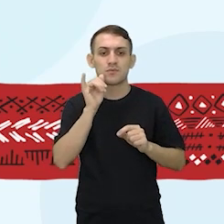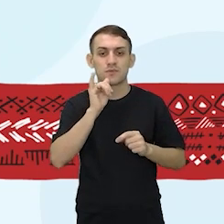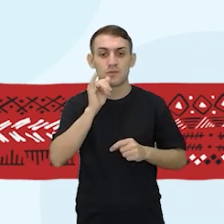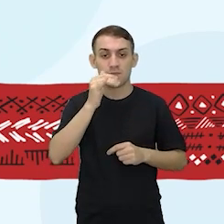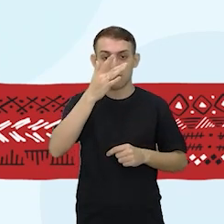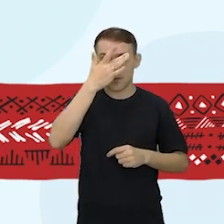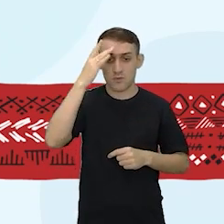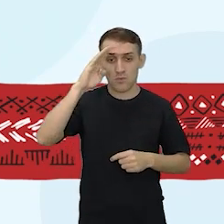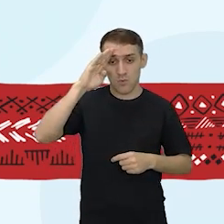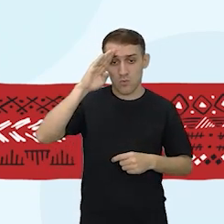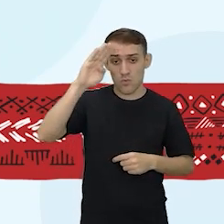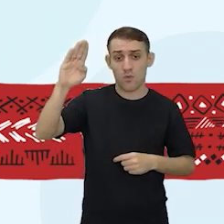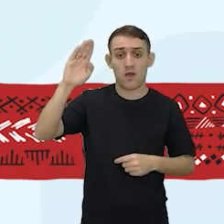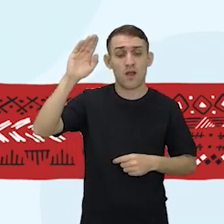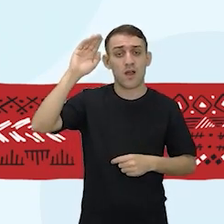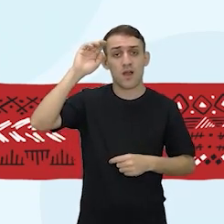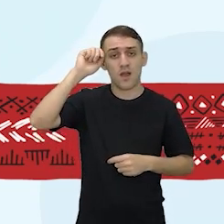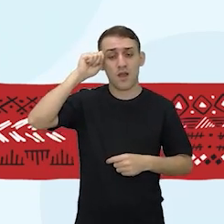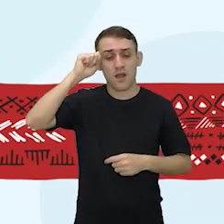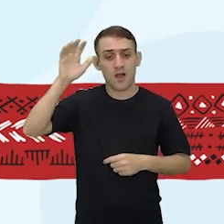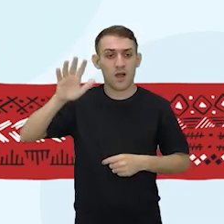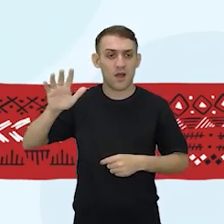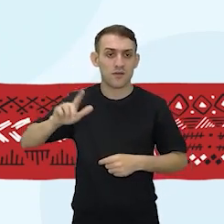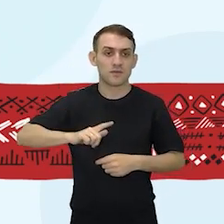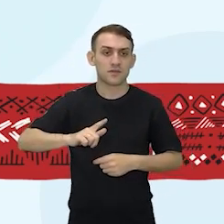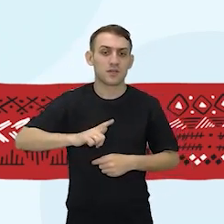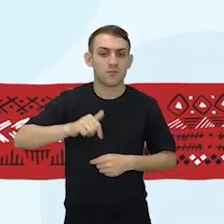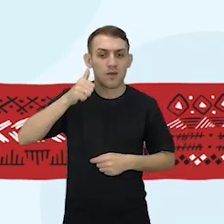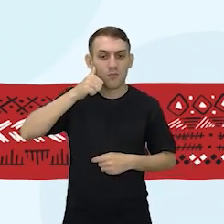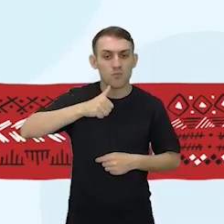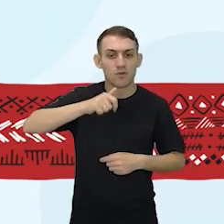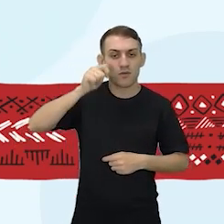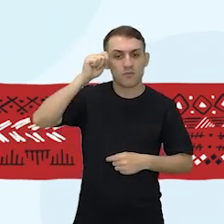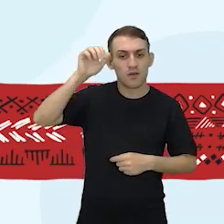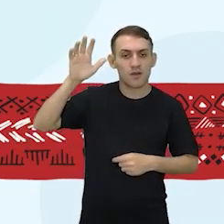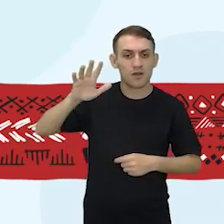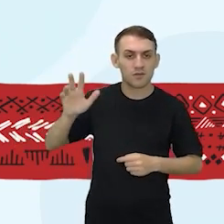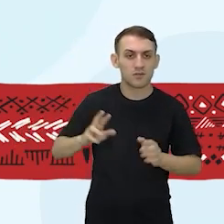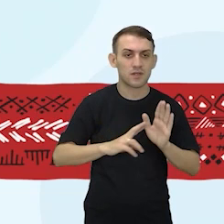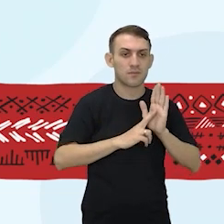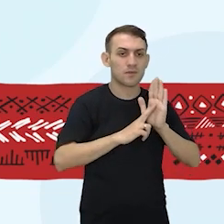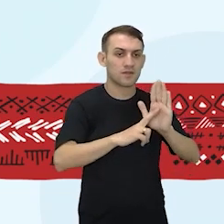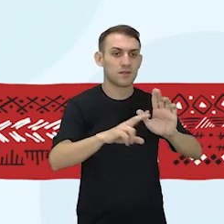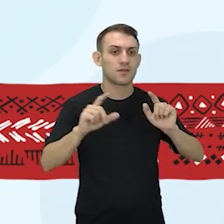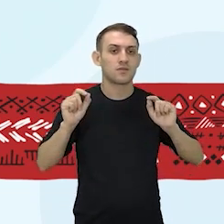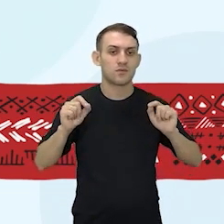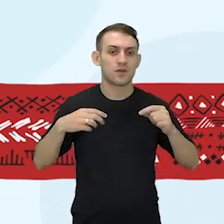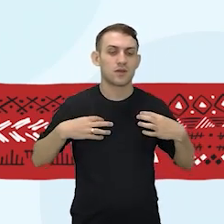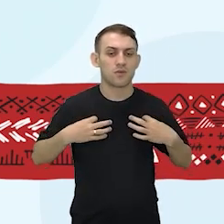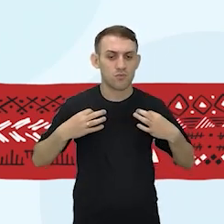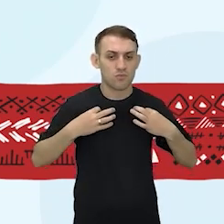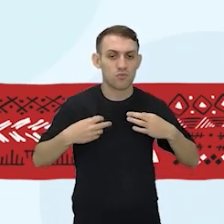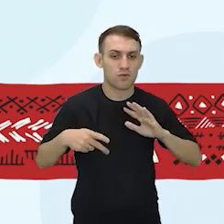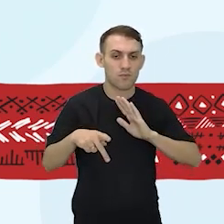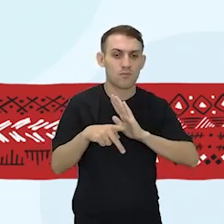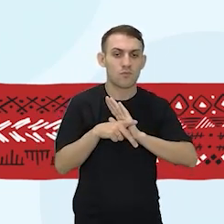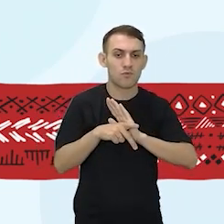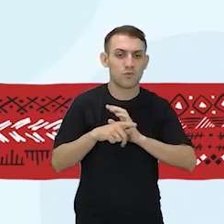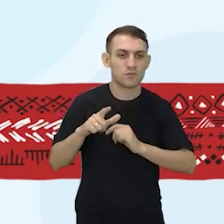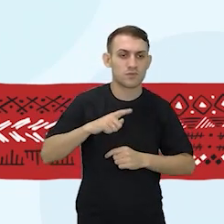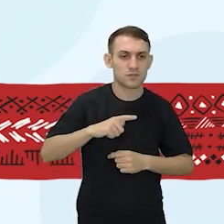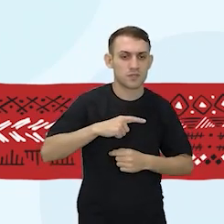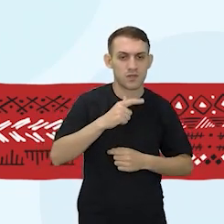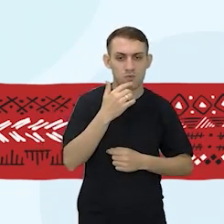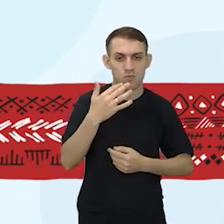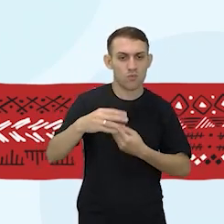guerreiro africano, uma mulher africana representando aí a vestimenta, com as roupas